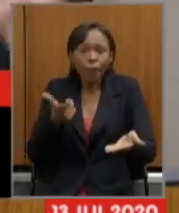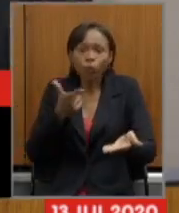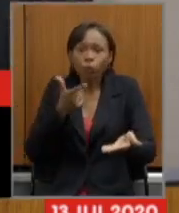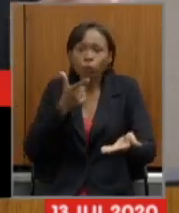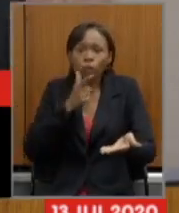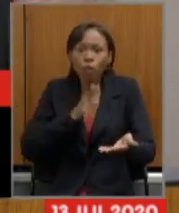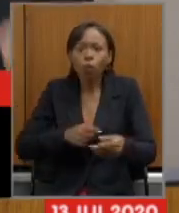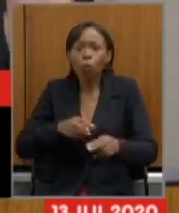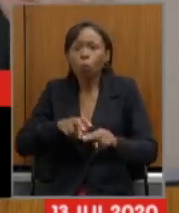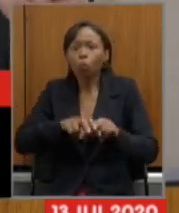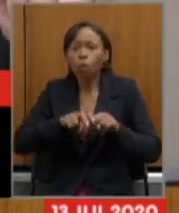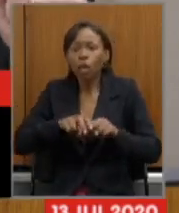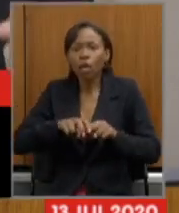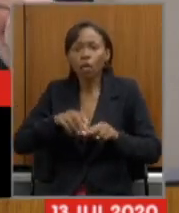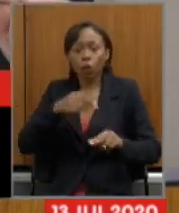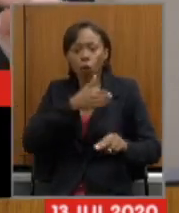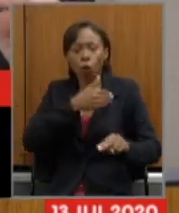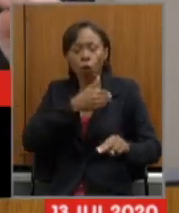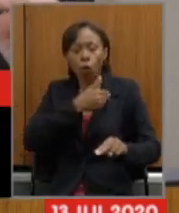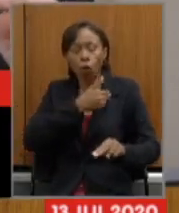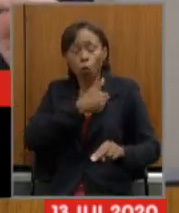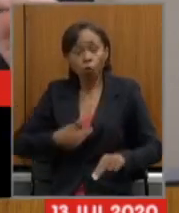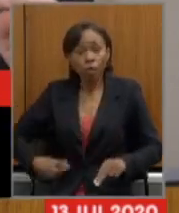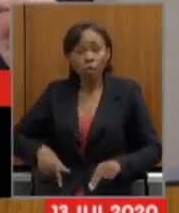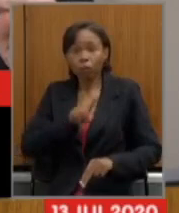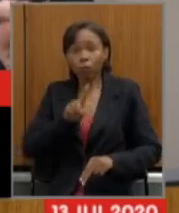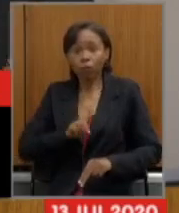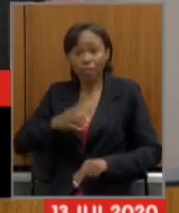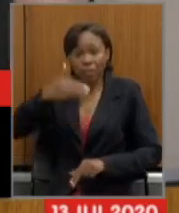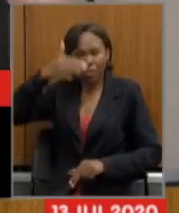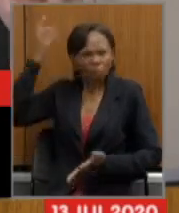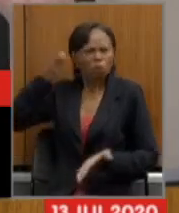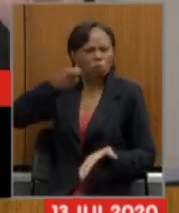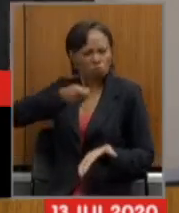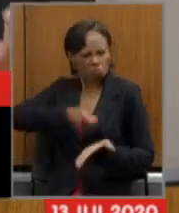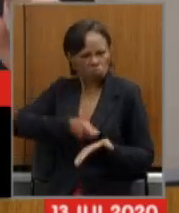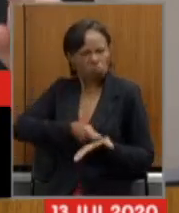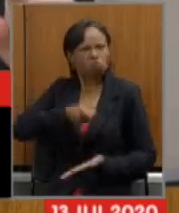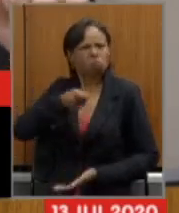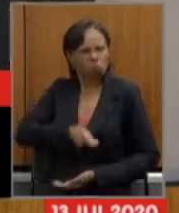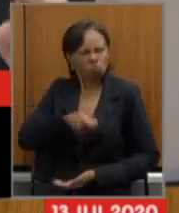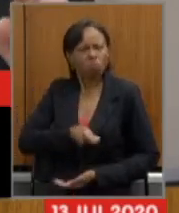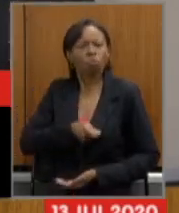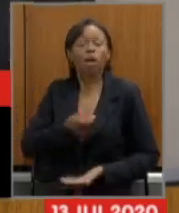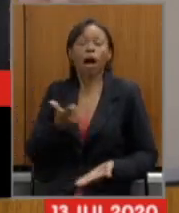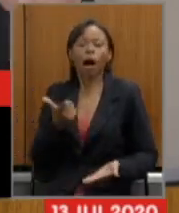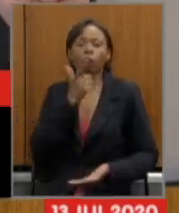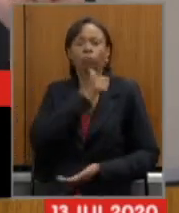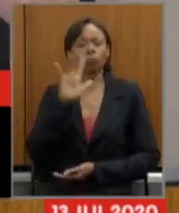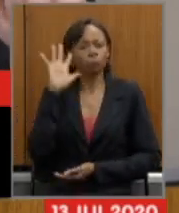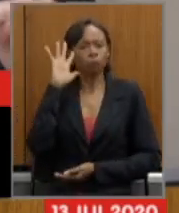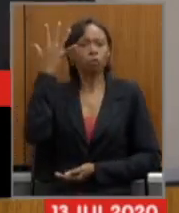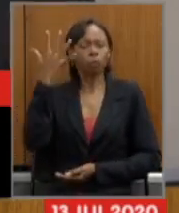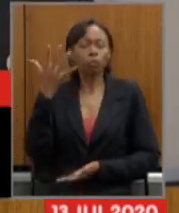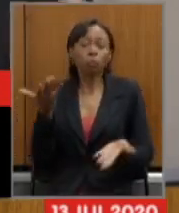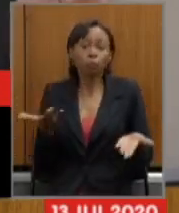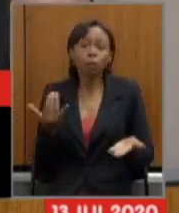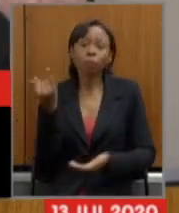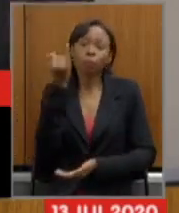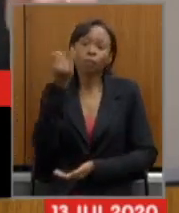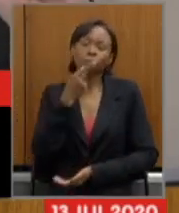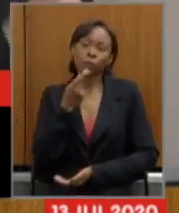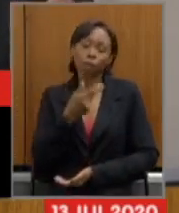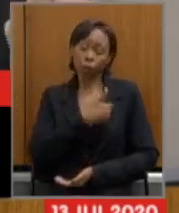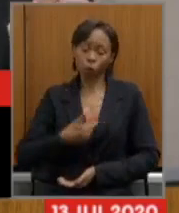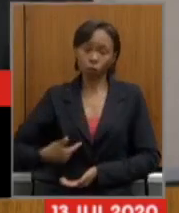severa do governo Romeu Zema importante dizer que o governador Romeu Zema em